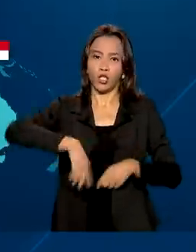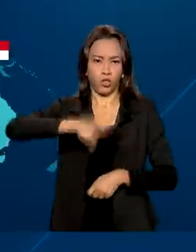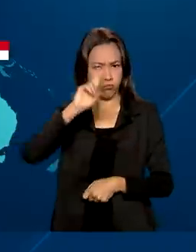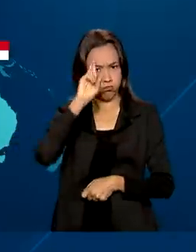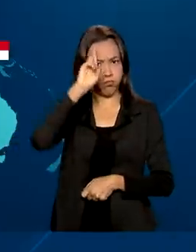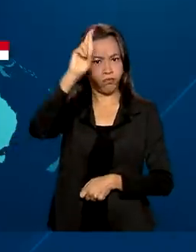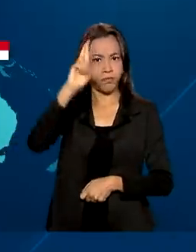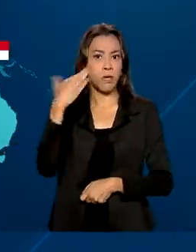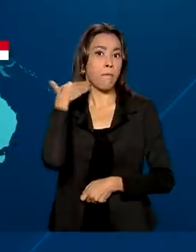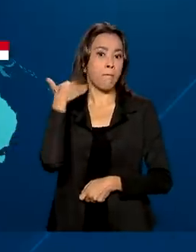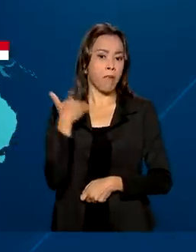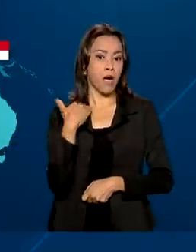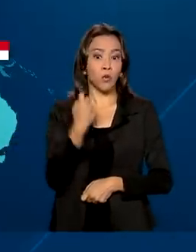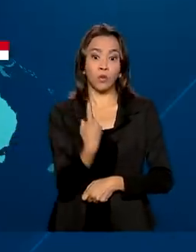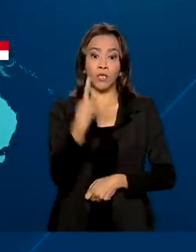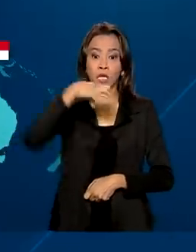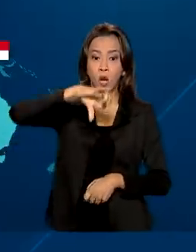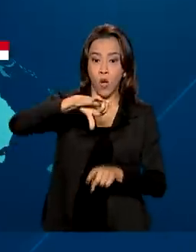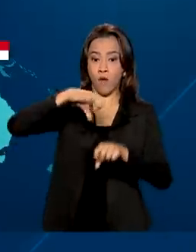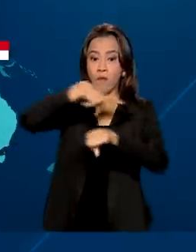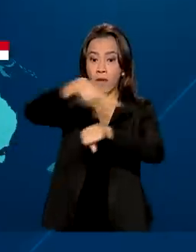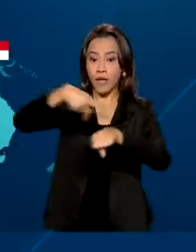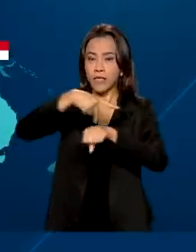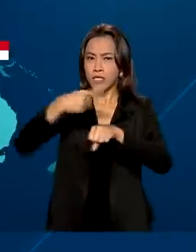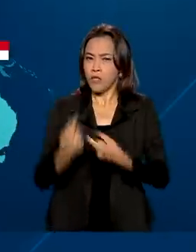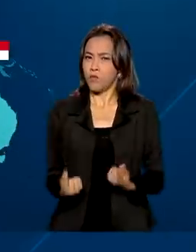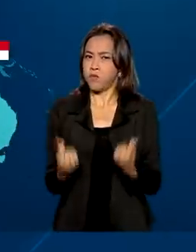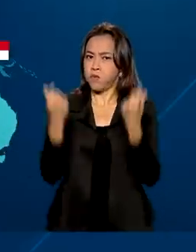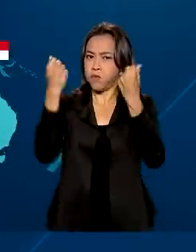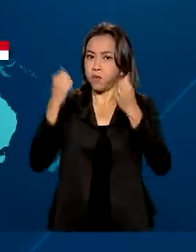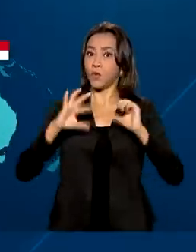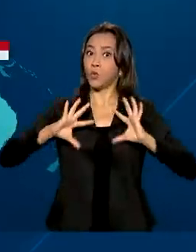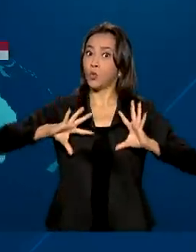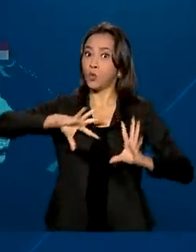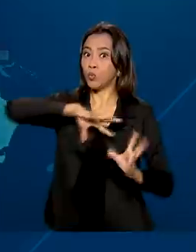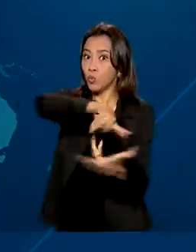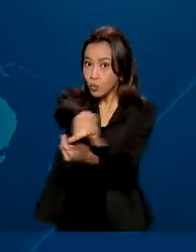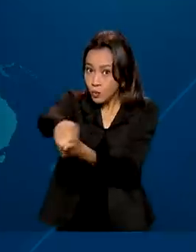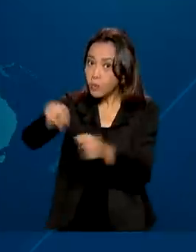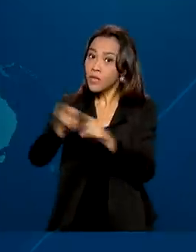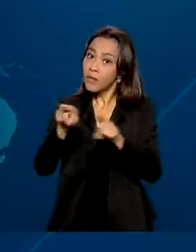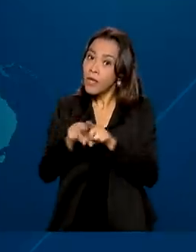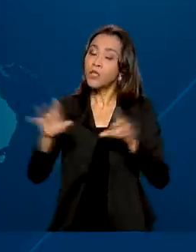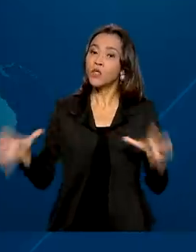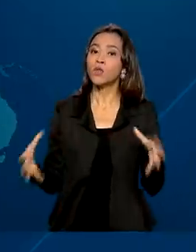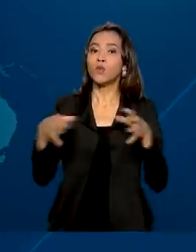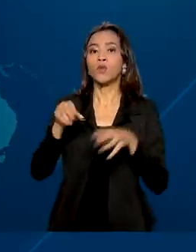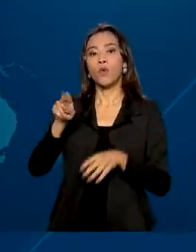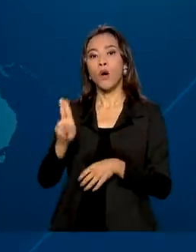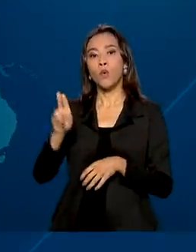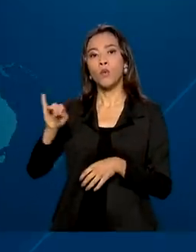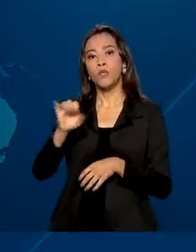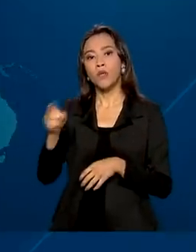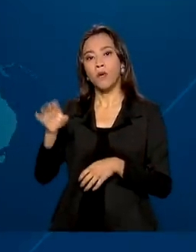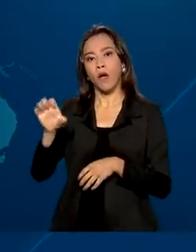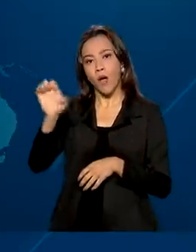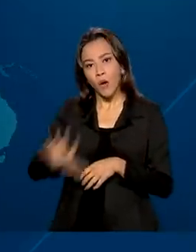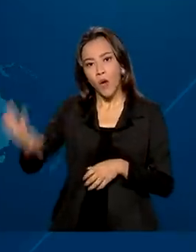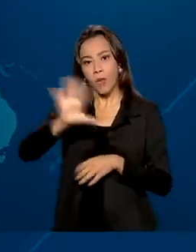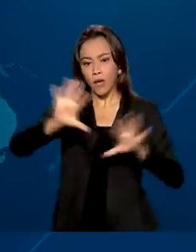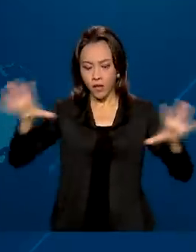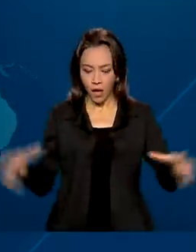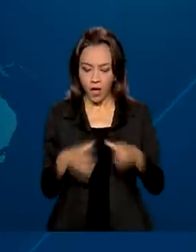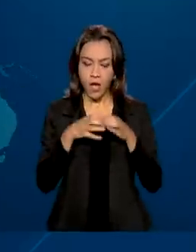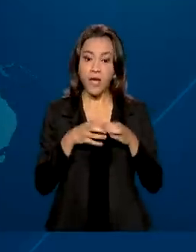19 países mais ricos do mundo e também da União Europeia, representa 60% da população